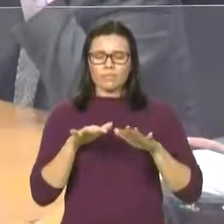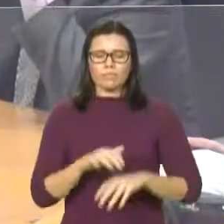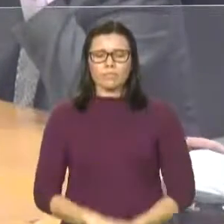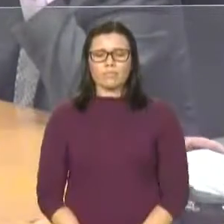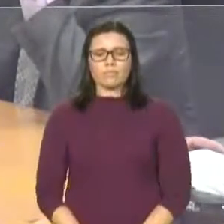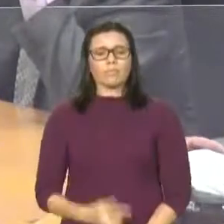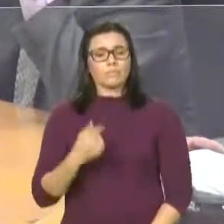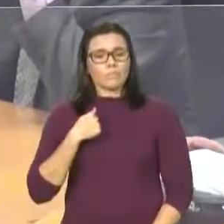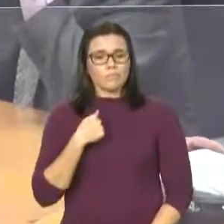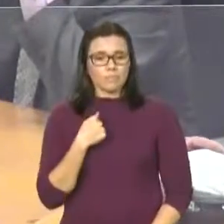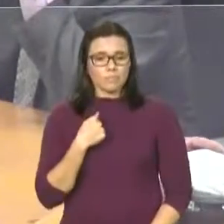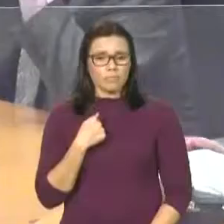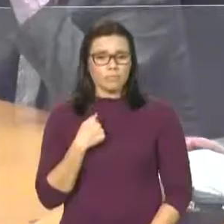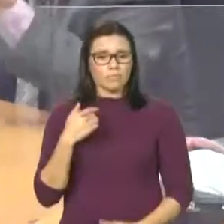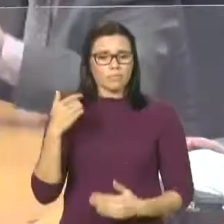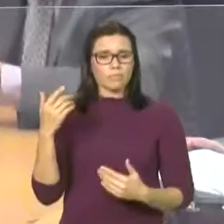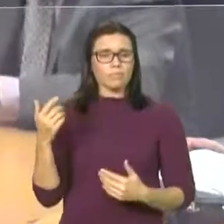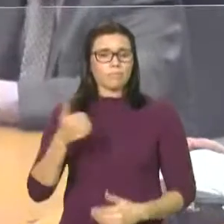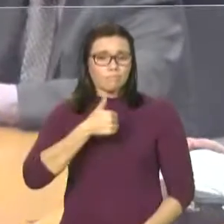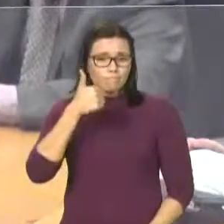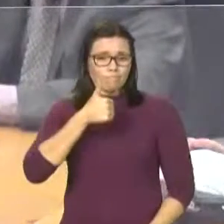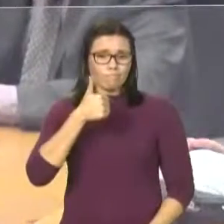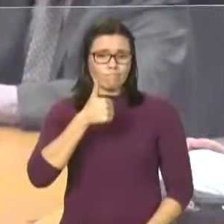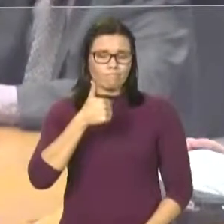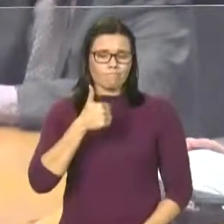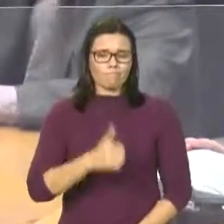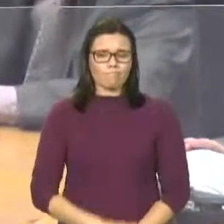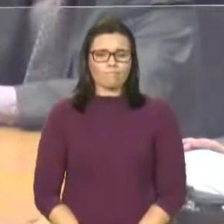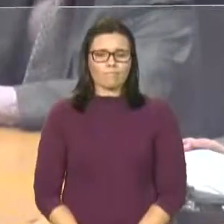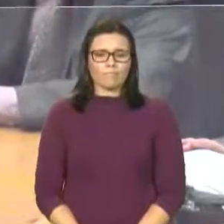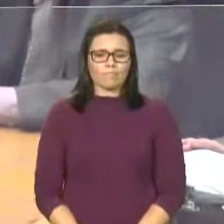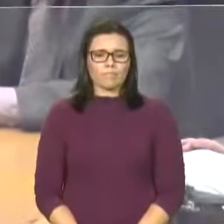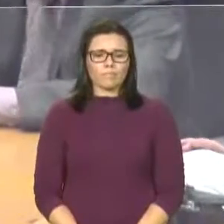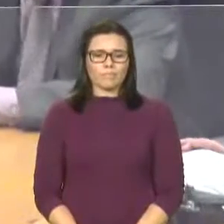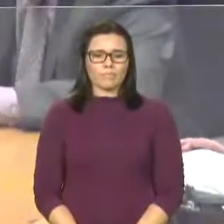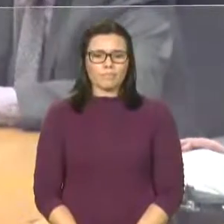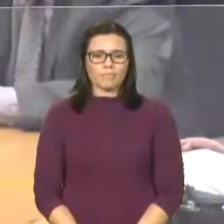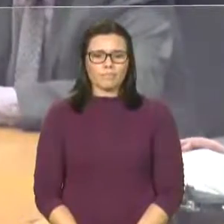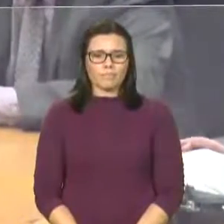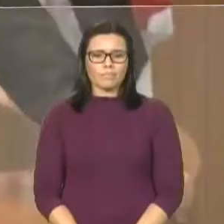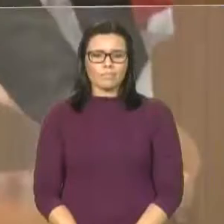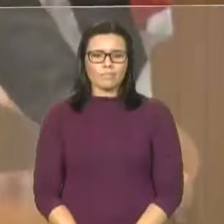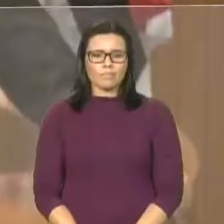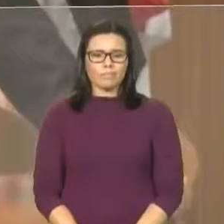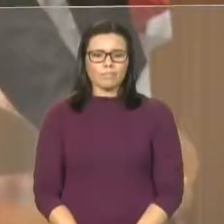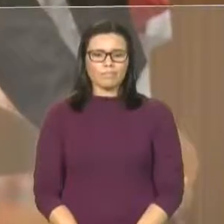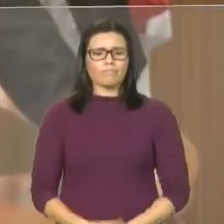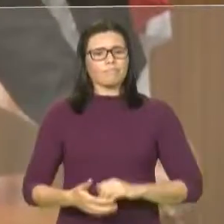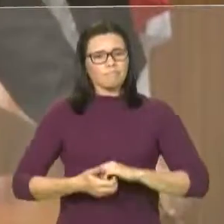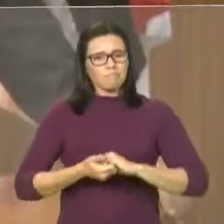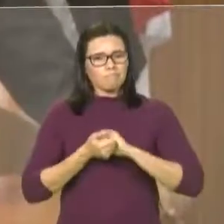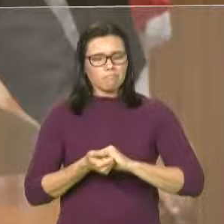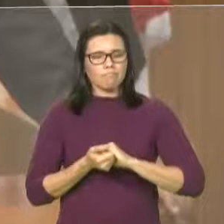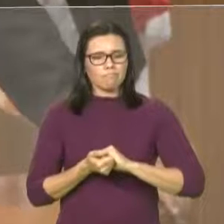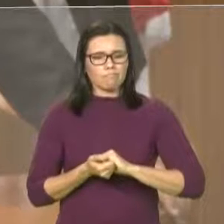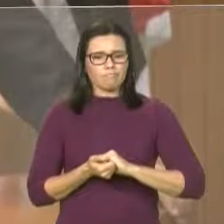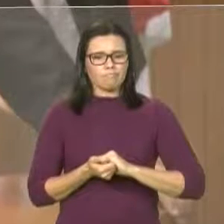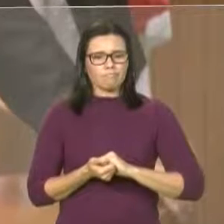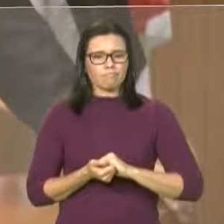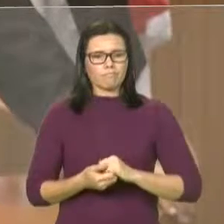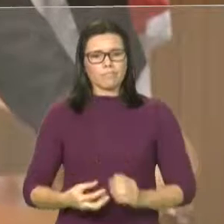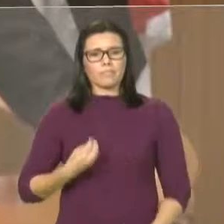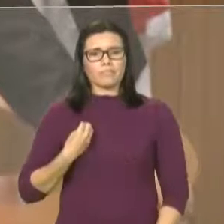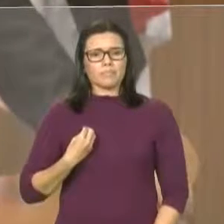eu venho, em primeiro lugar, saudar uma presença muito honrosa